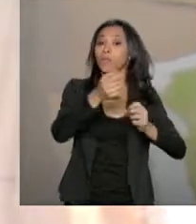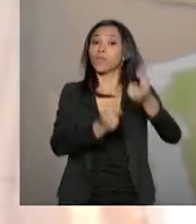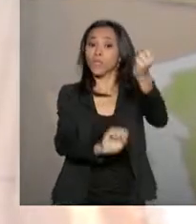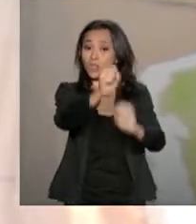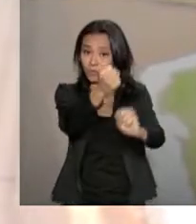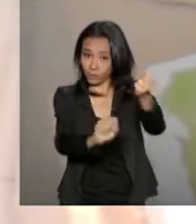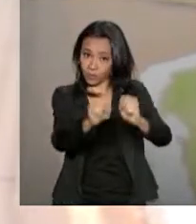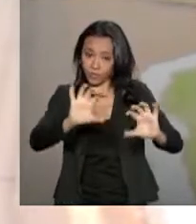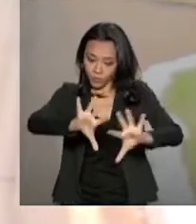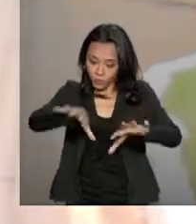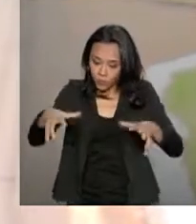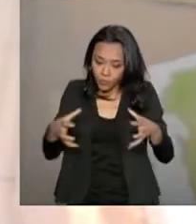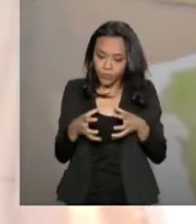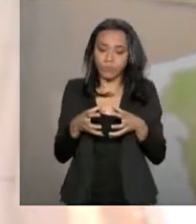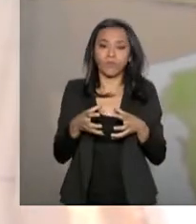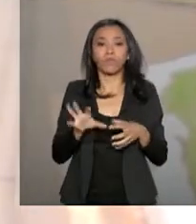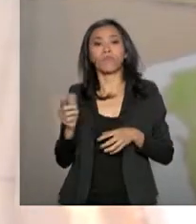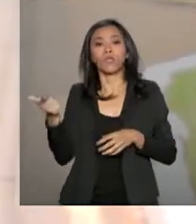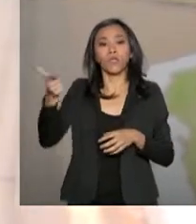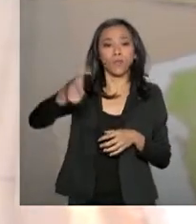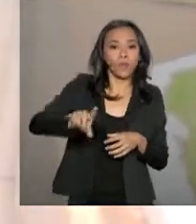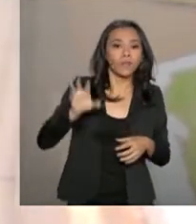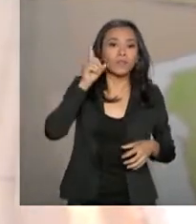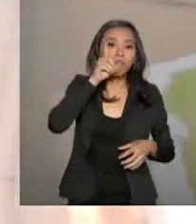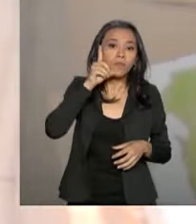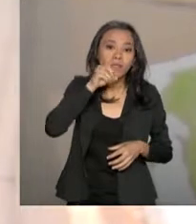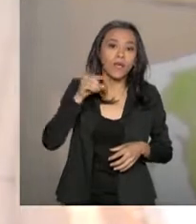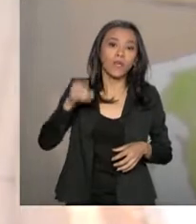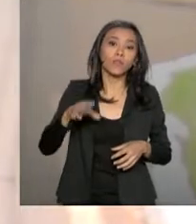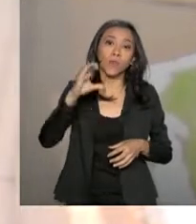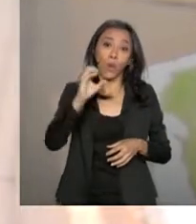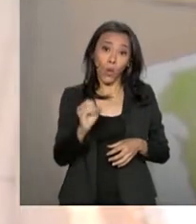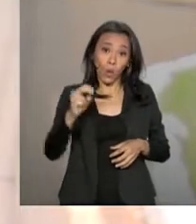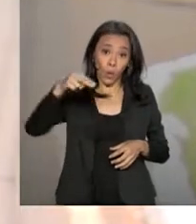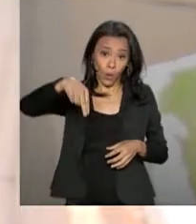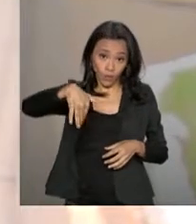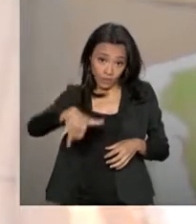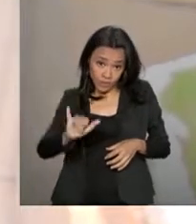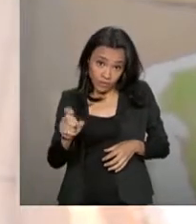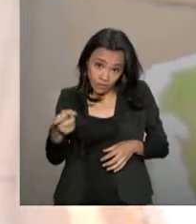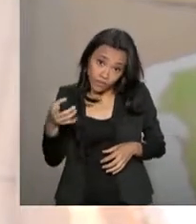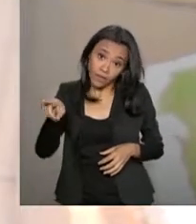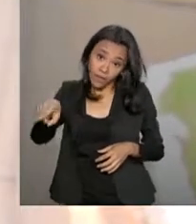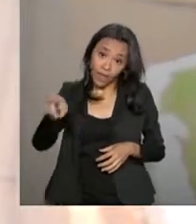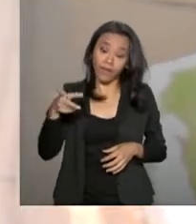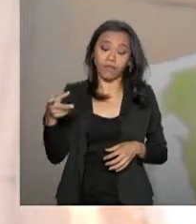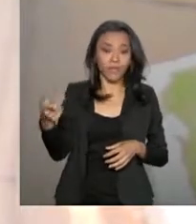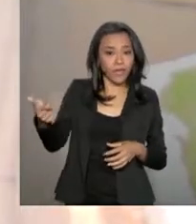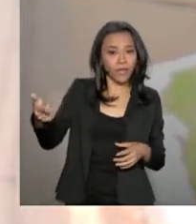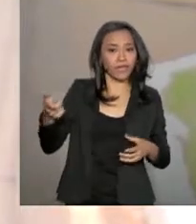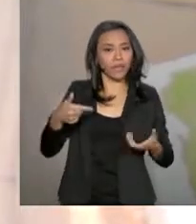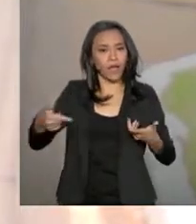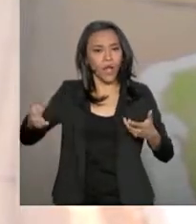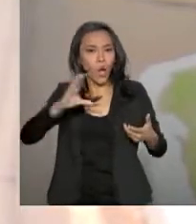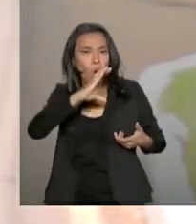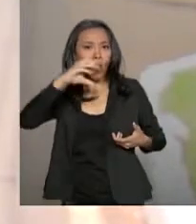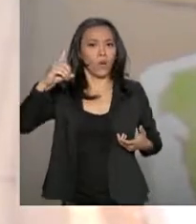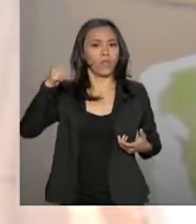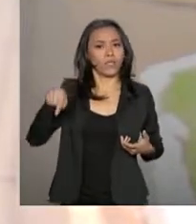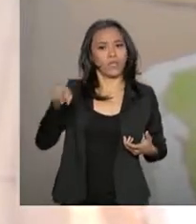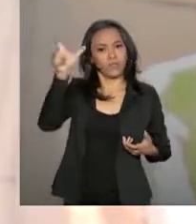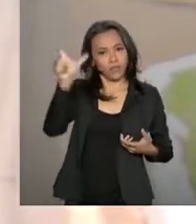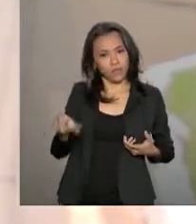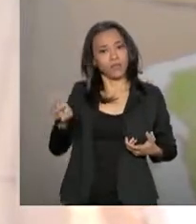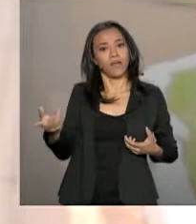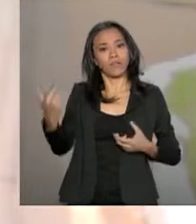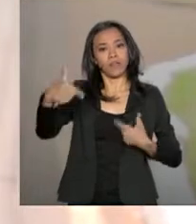comércio exterior. E o deputado e agora ministro Onyx Lorenzoni, que já comanda esse processo de transição e vai estar à frente da Casa